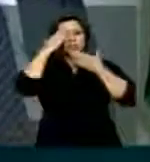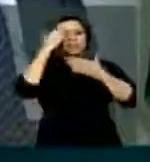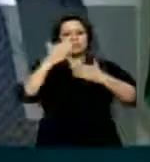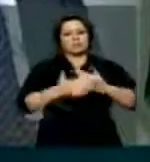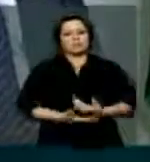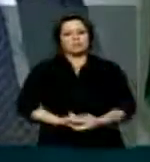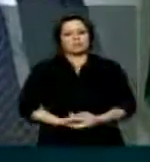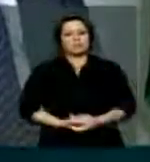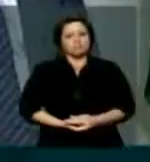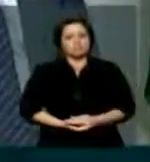obrigado, presidente.